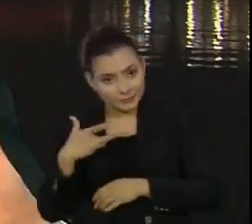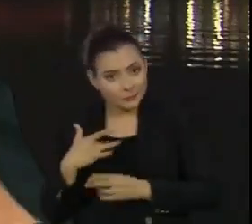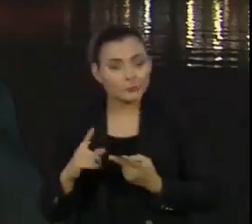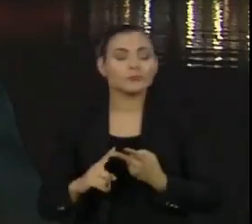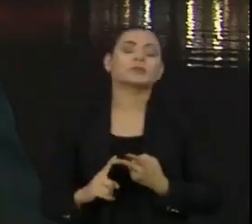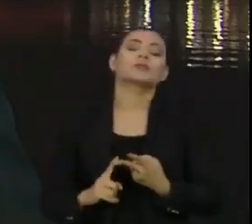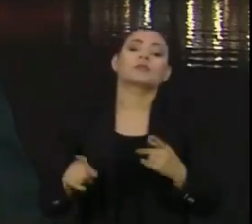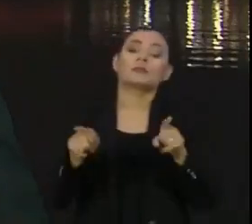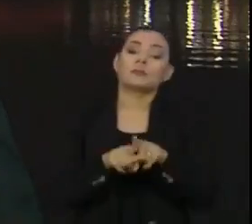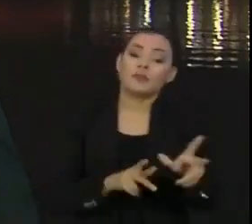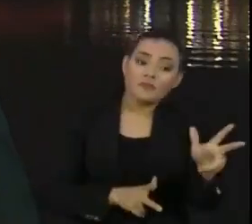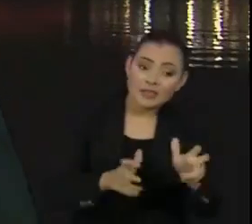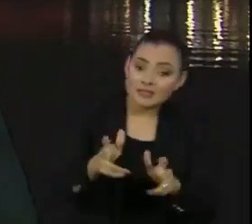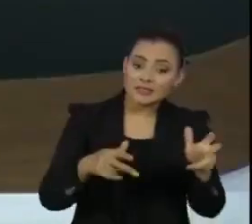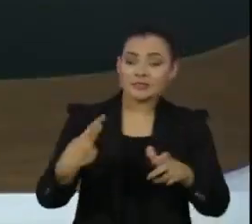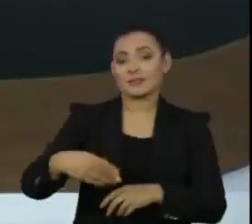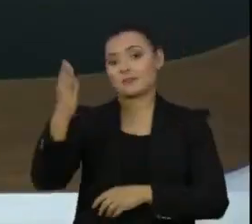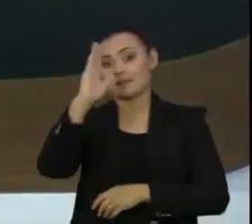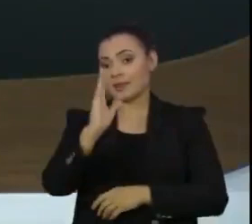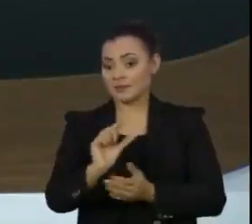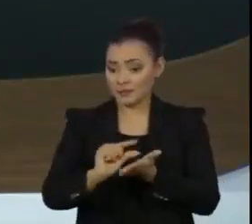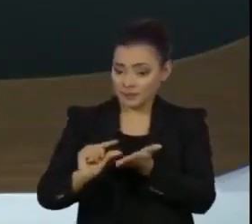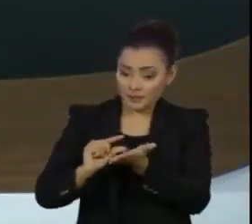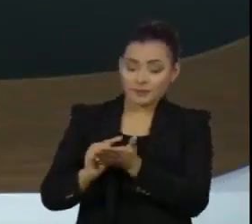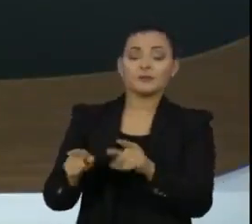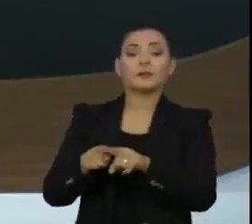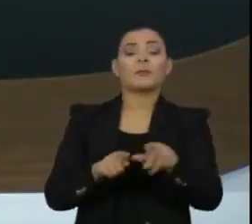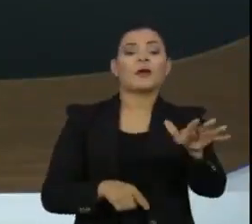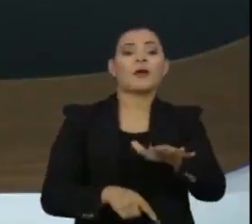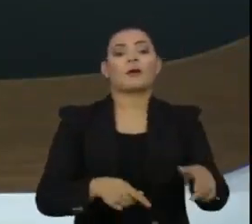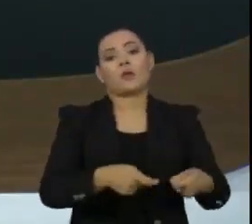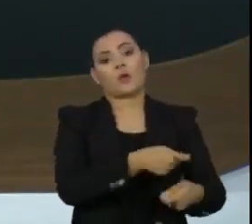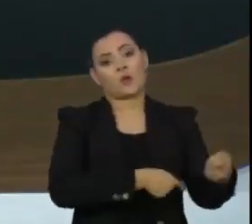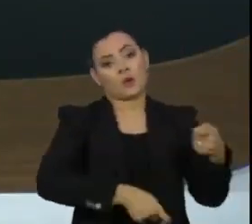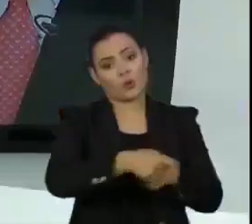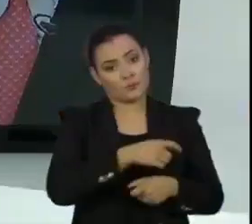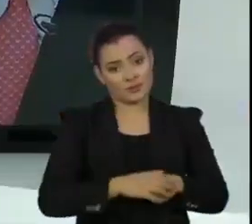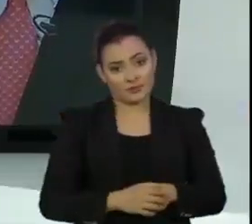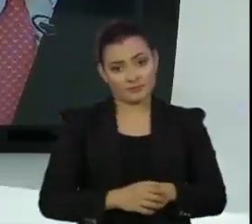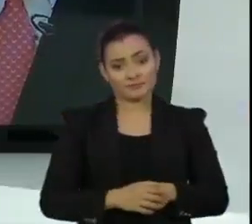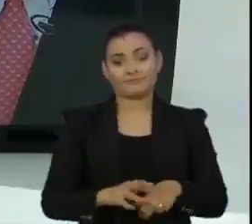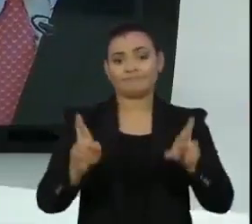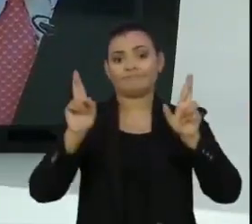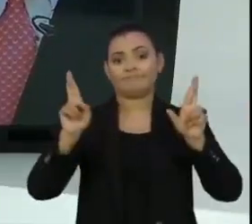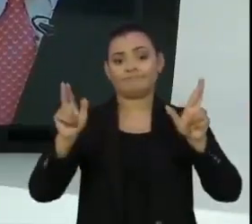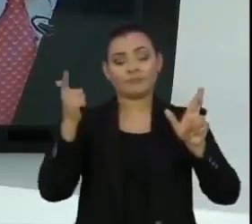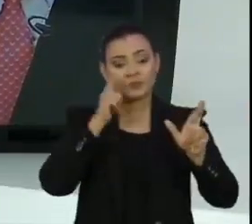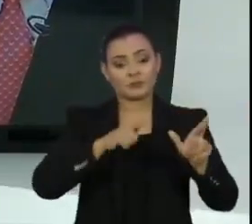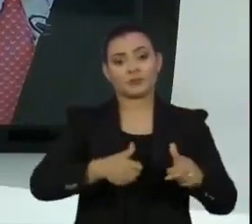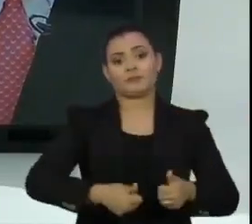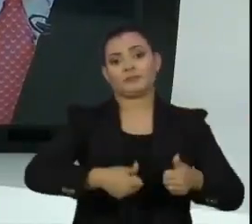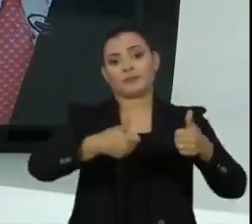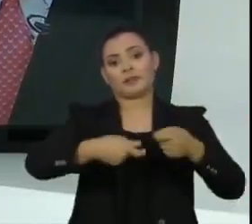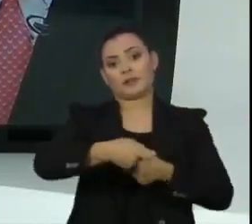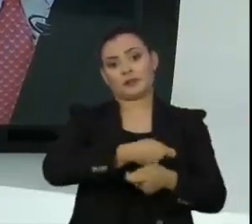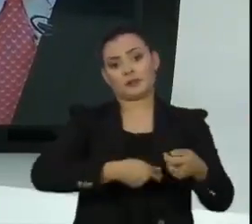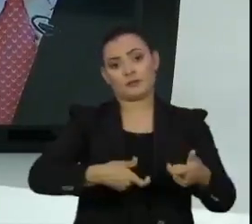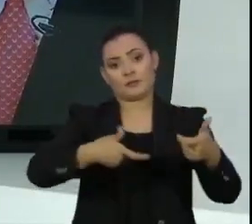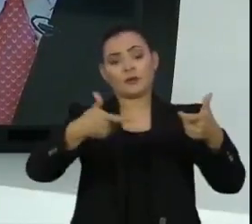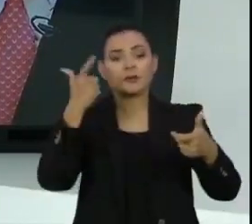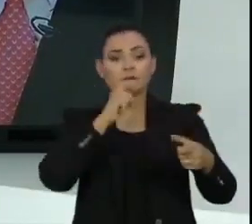trazer vacinas para o Brasil, como na área econômica, que a gente volte o crescimento e gere novos empregos para a